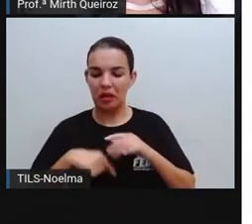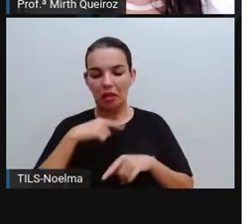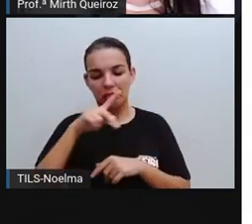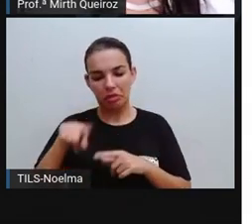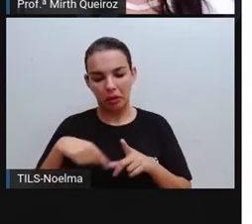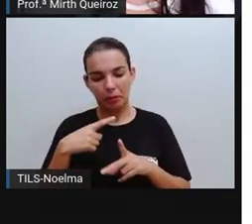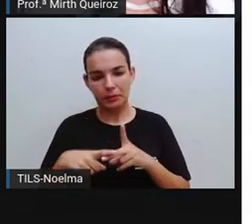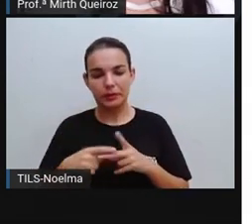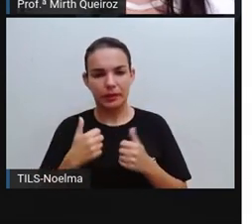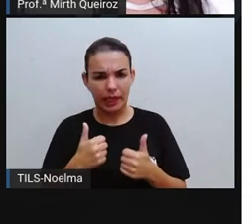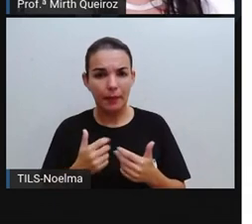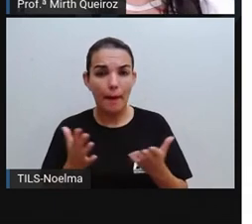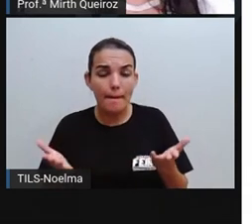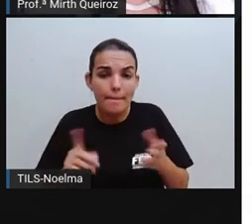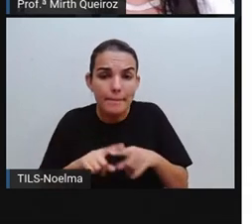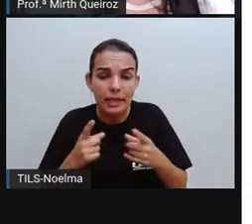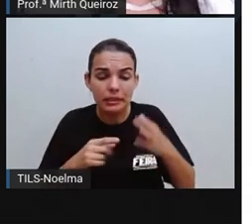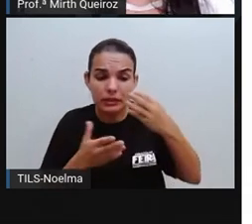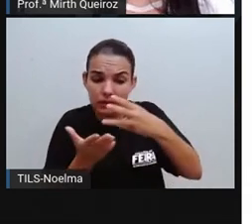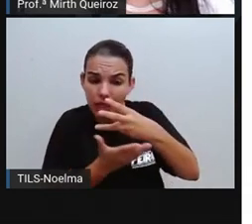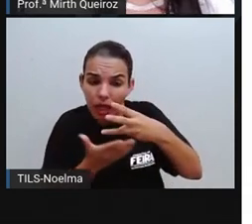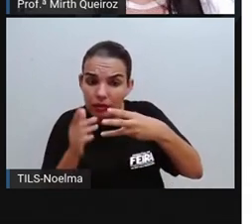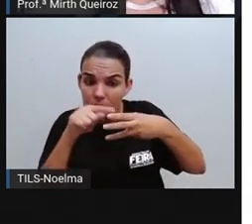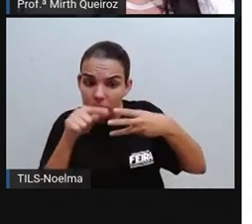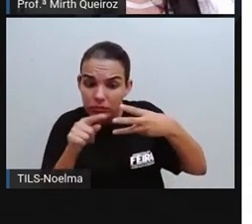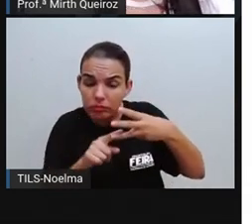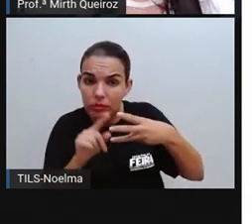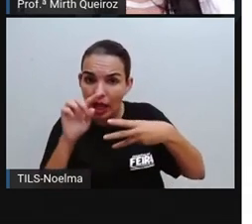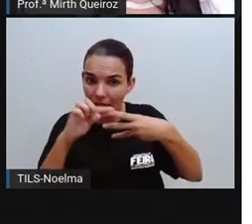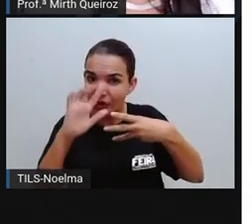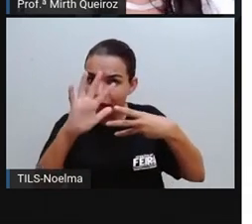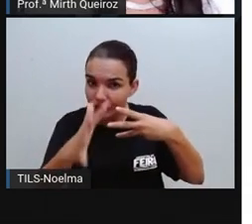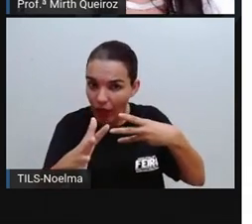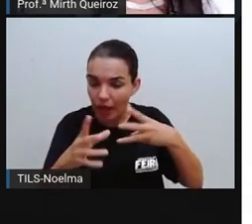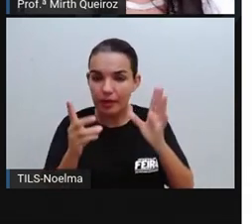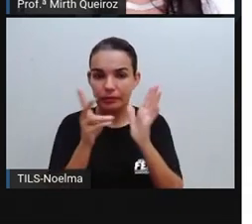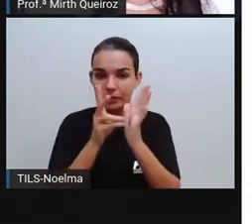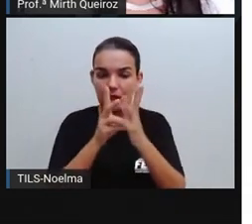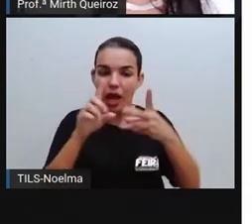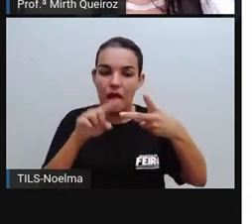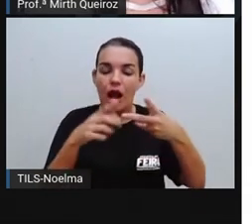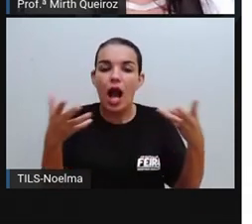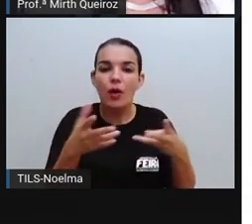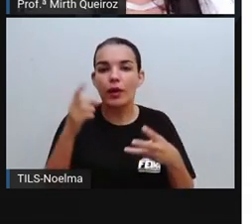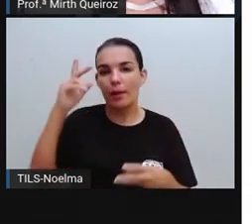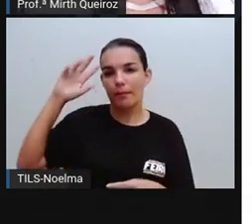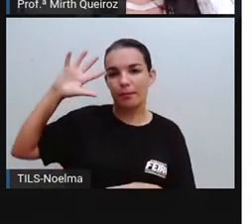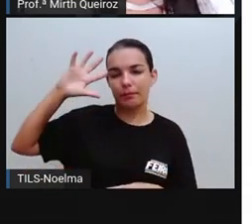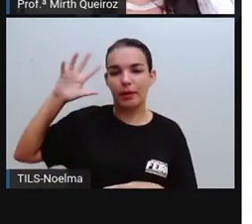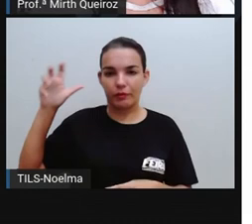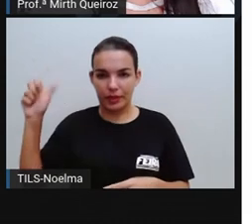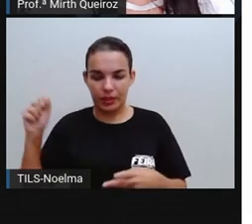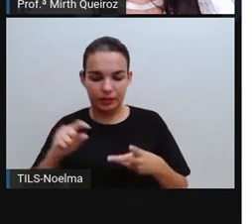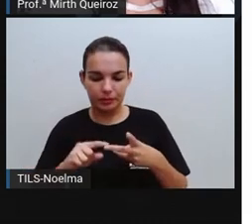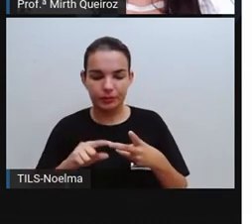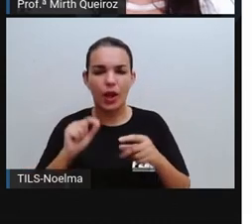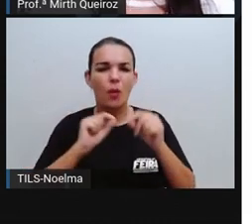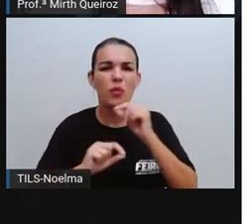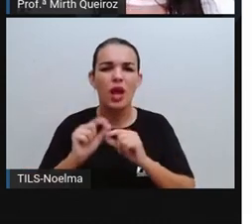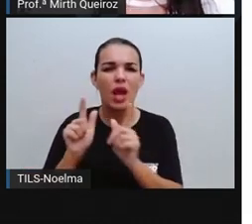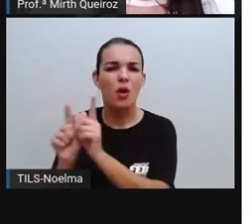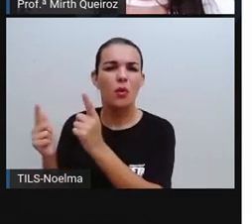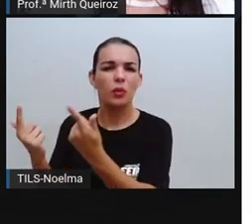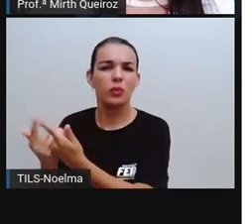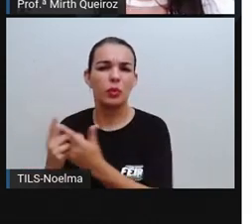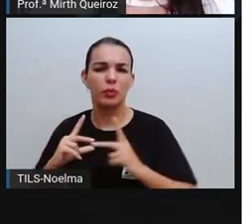Brasil. E aí nós temos os povos africanos, né? O grupo humano que sofreu migração involuntária, porque